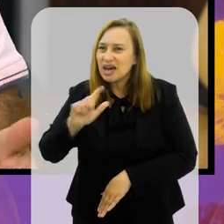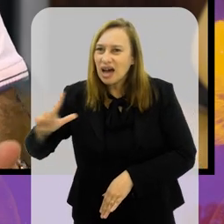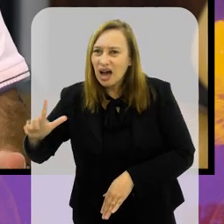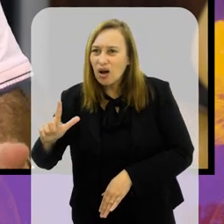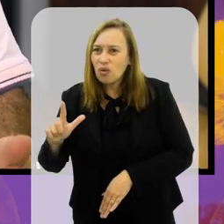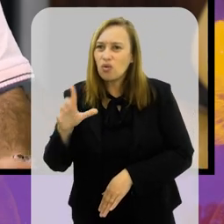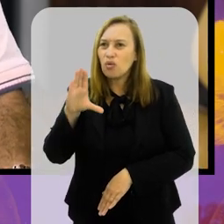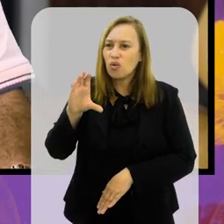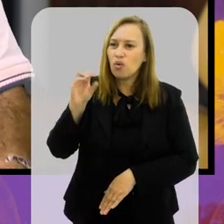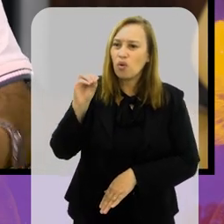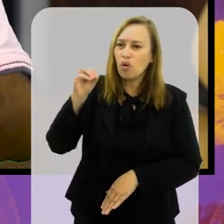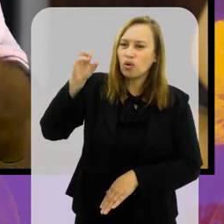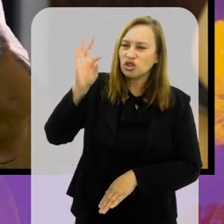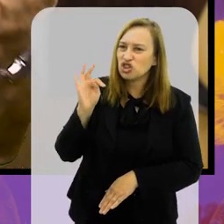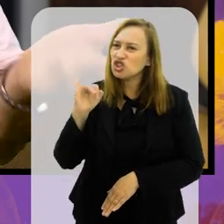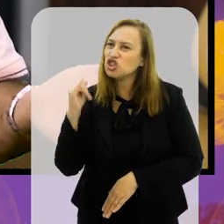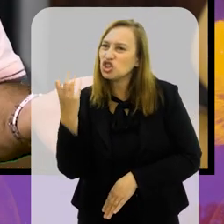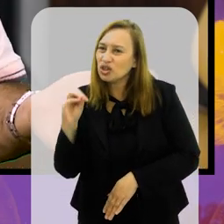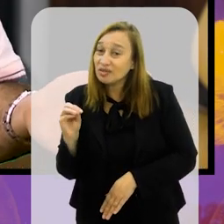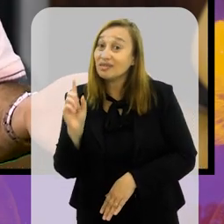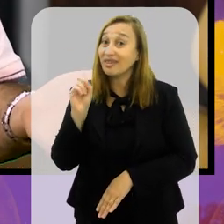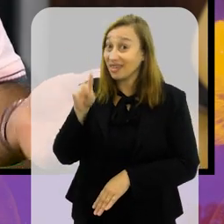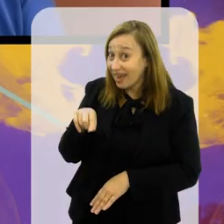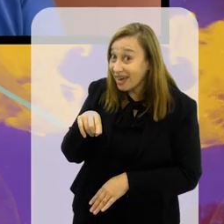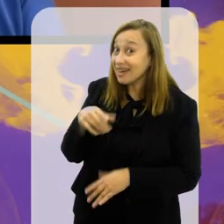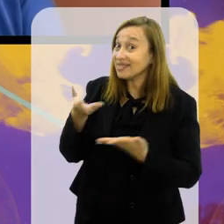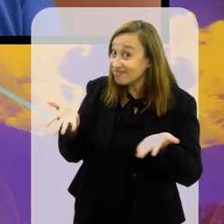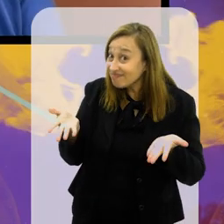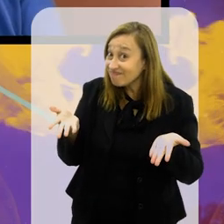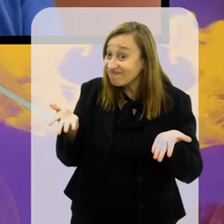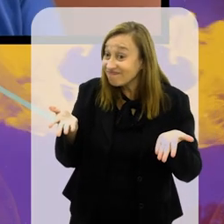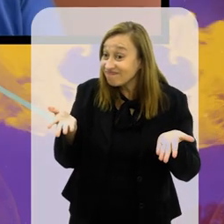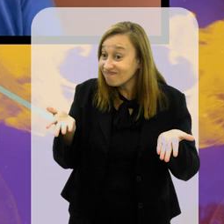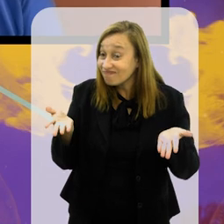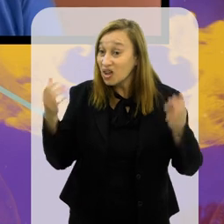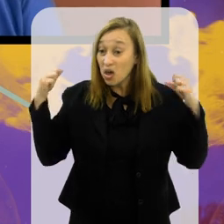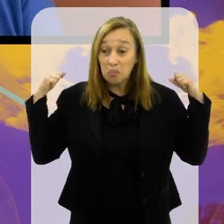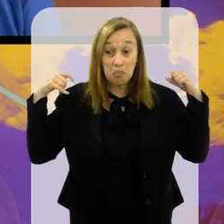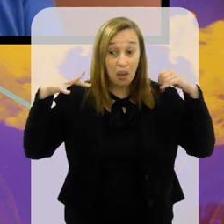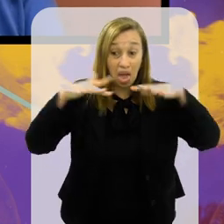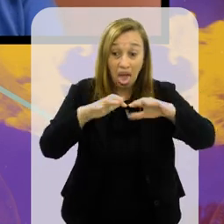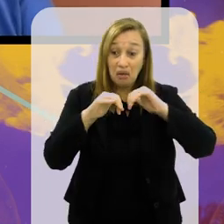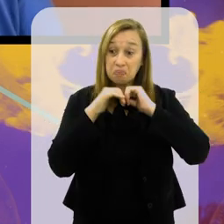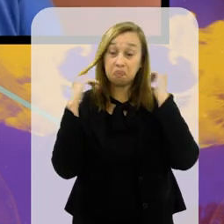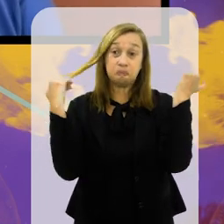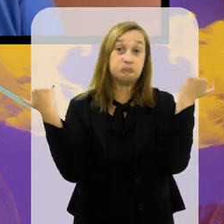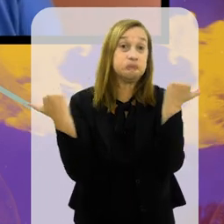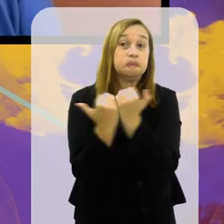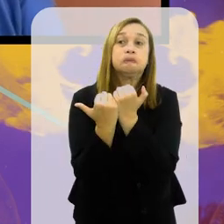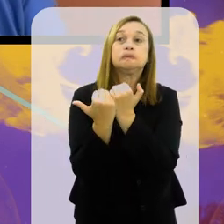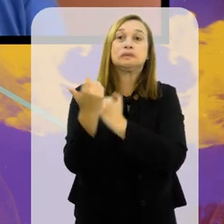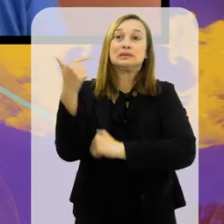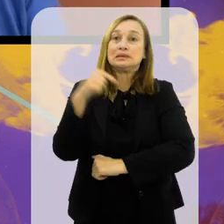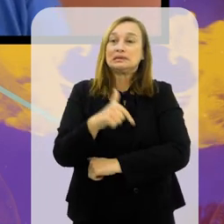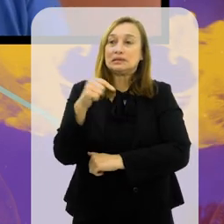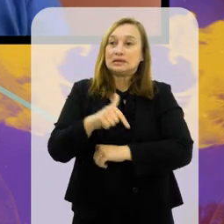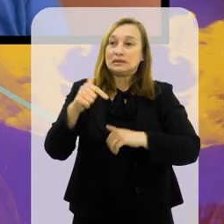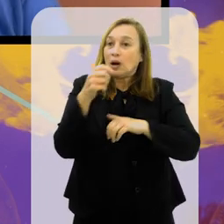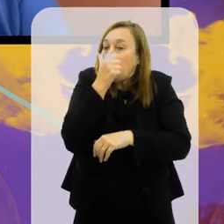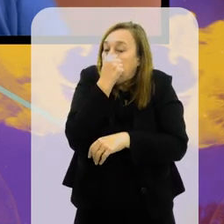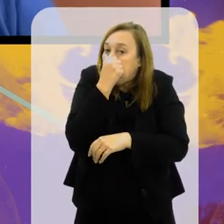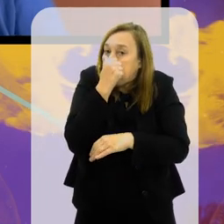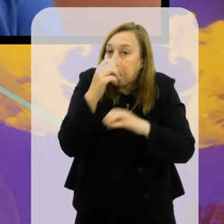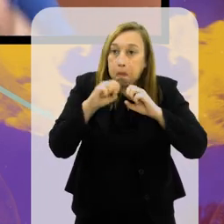Pelé, Mengalvi, o Coutinho. De lotar o Maracanã. De lotar o Maracanã, né? É. Ele